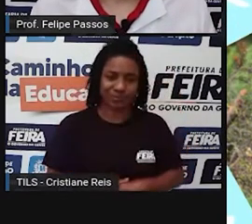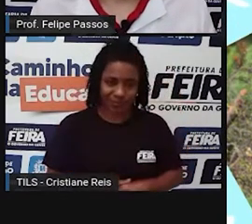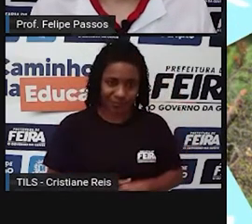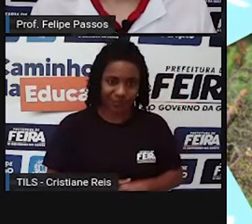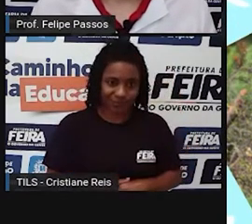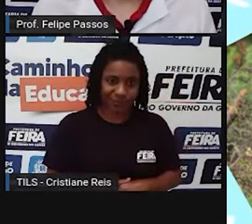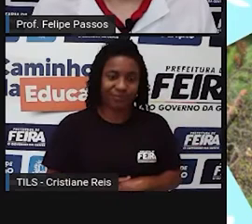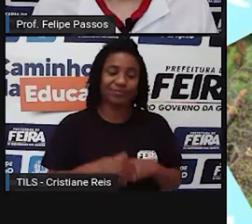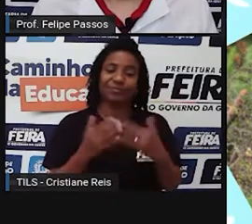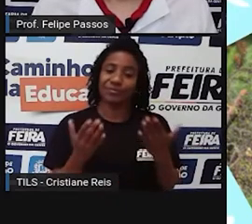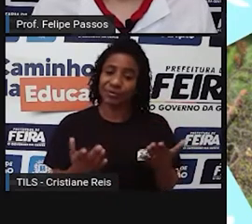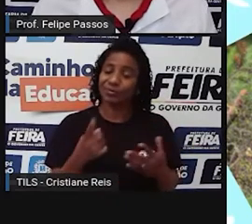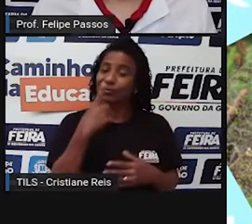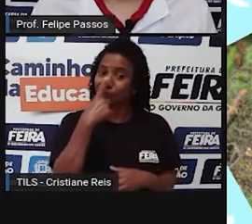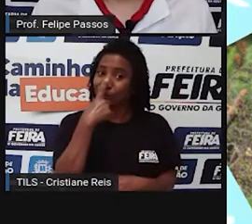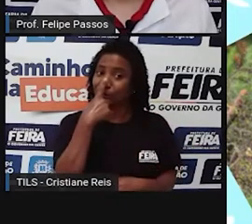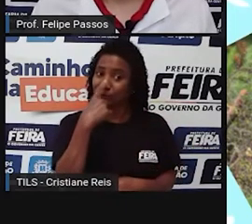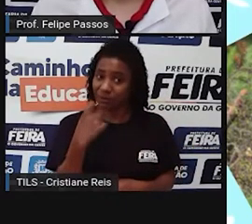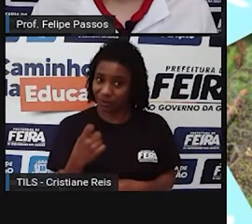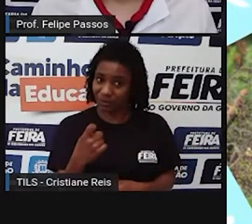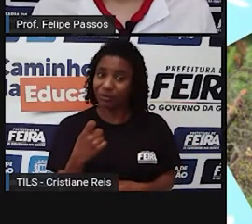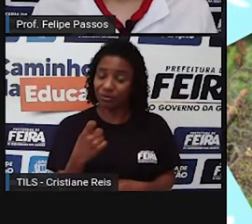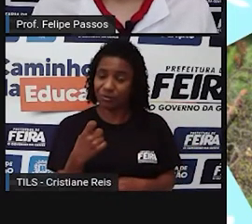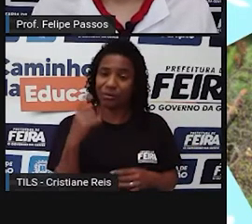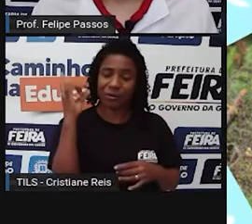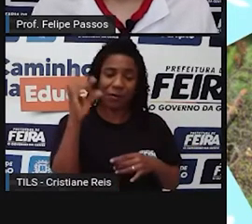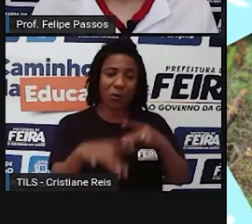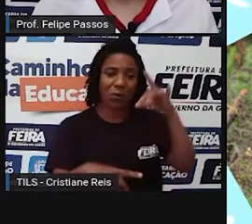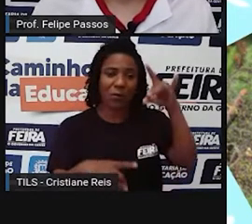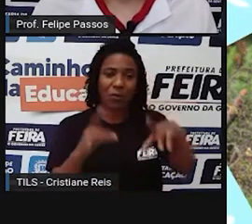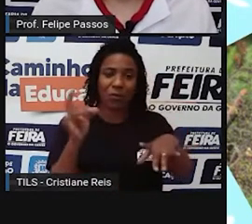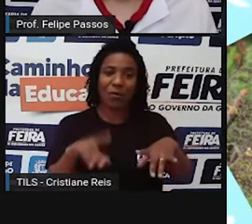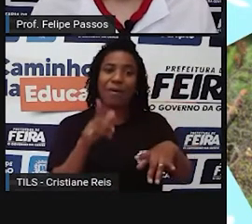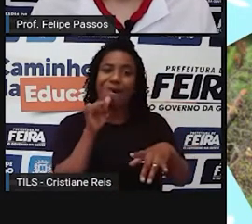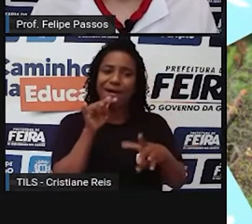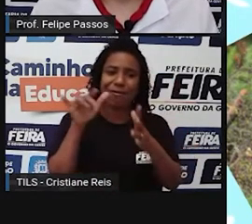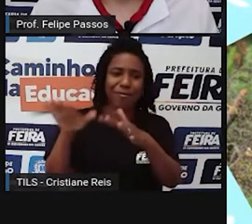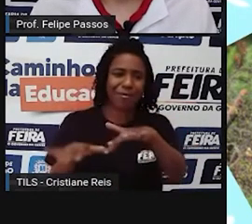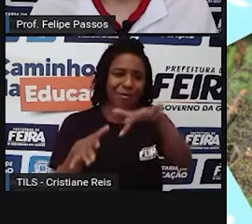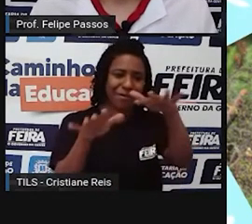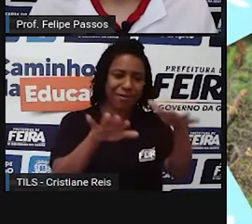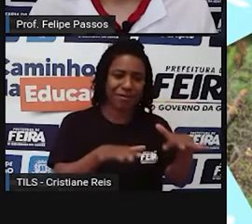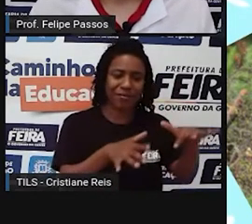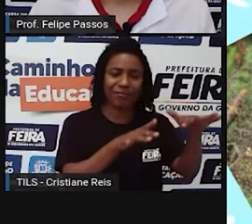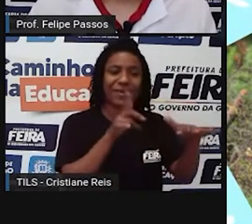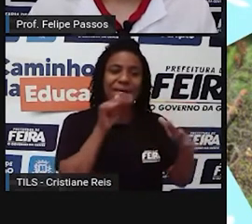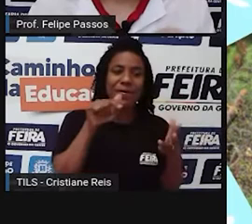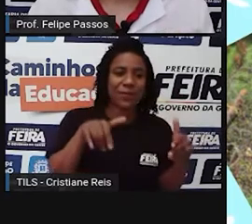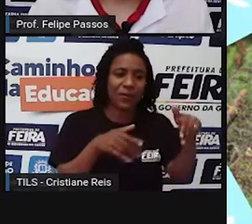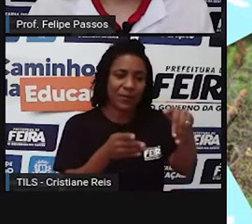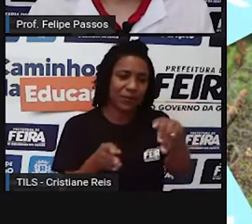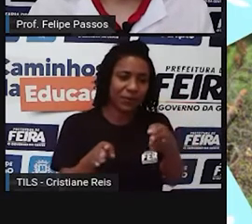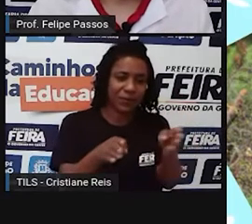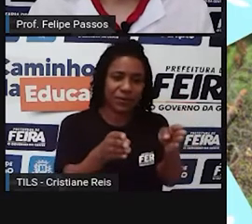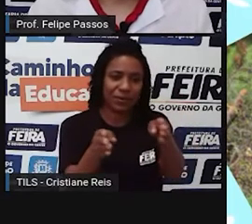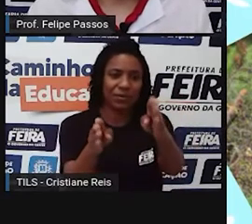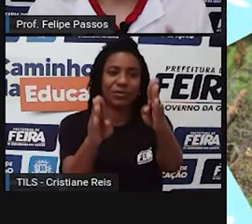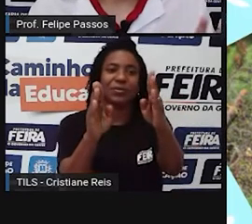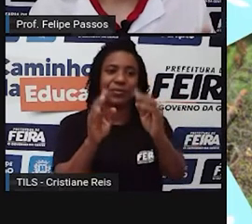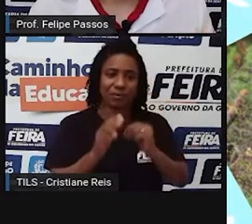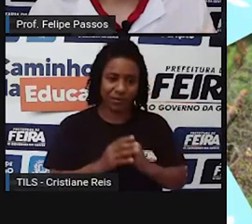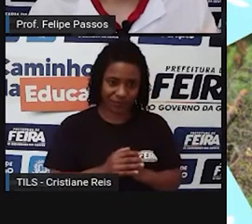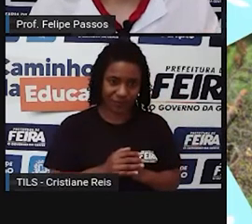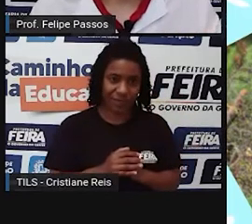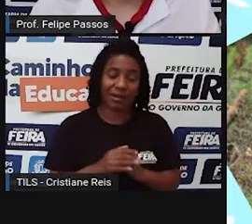for bem administrado, nos ambientes naturais, nas praias, nos rios. Às vezes, a pessoa até acha, né? Uma certa